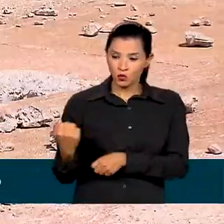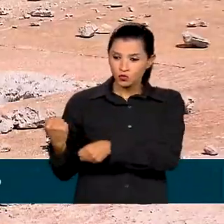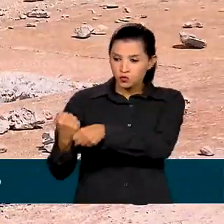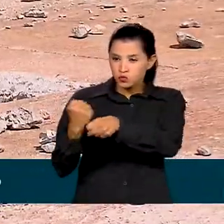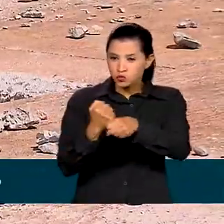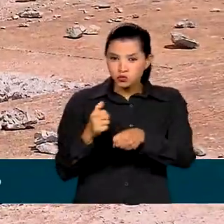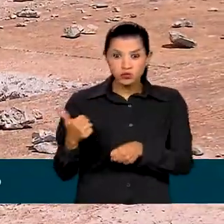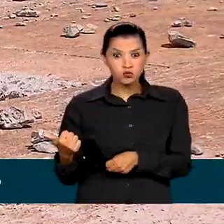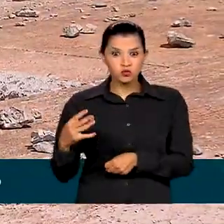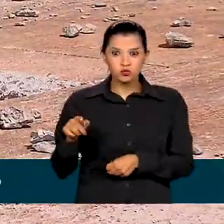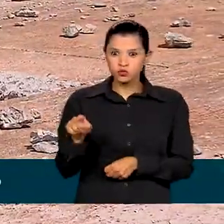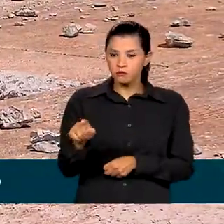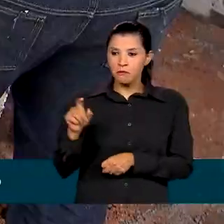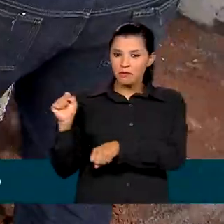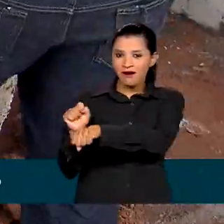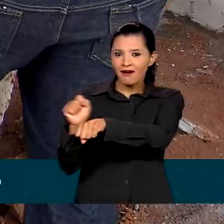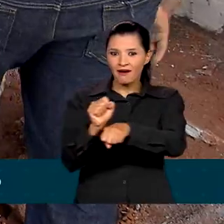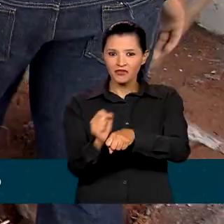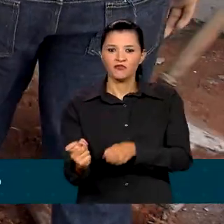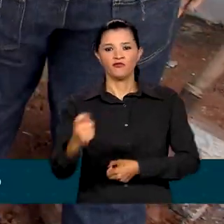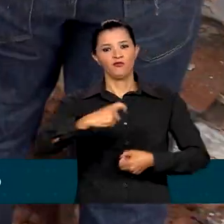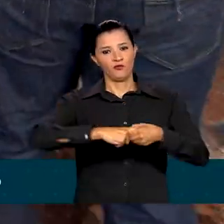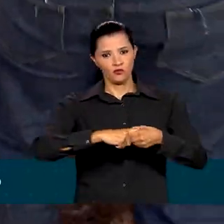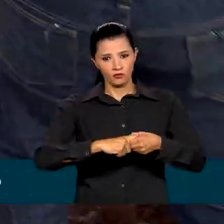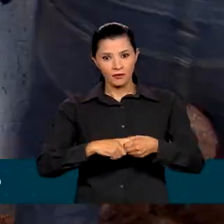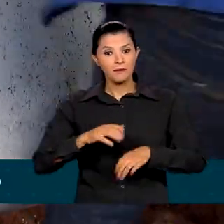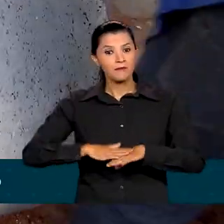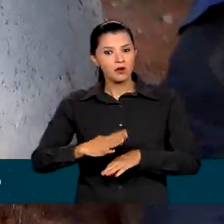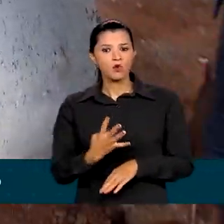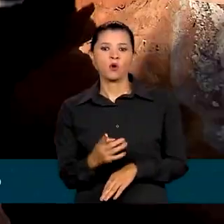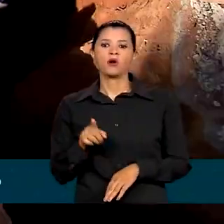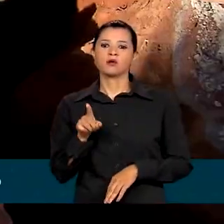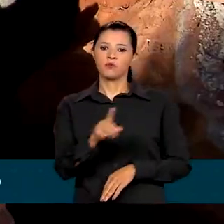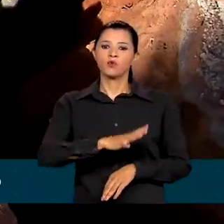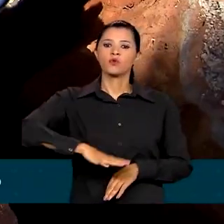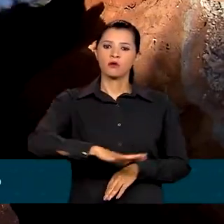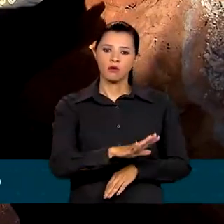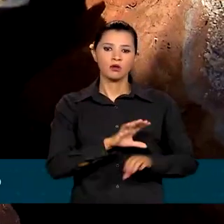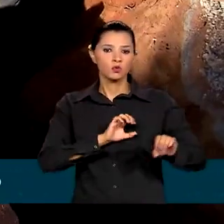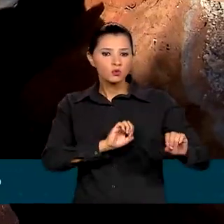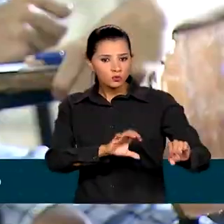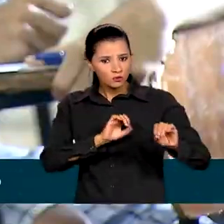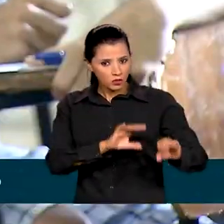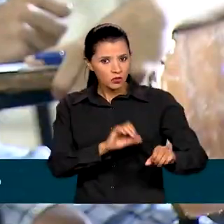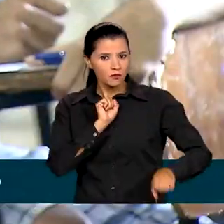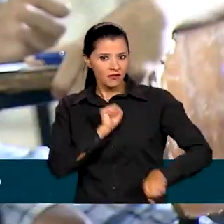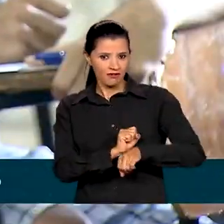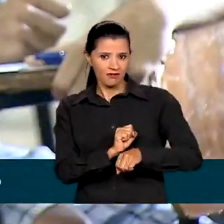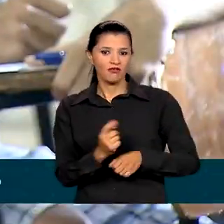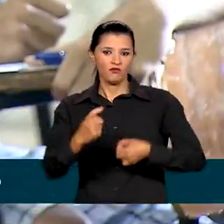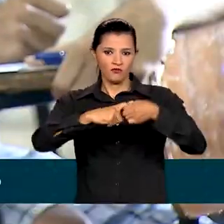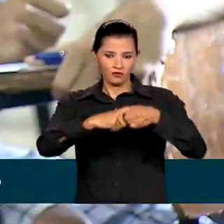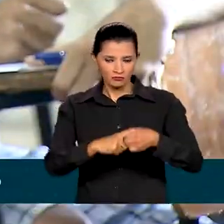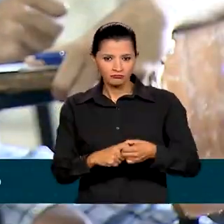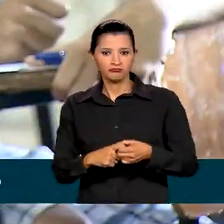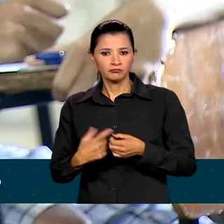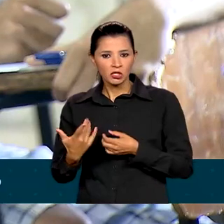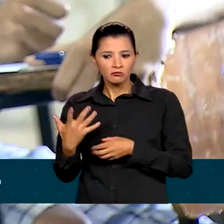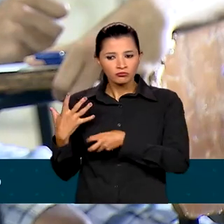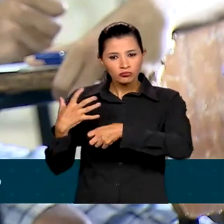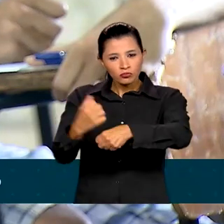paralisadas em todo o Brasil, mais de 4 mil só na área da educação, o reajuste em até